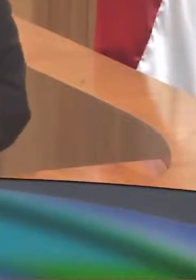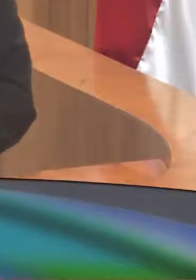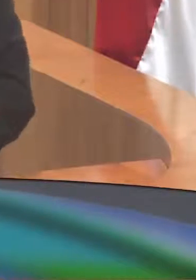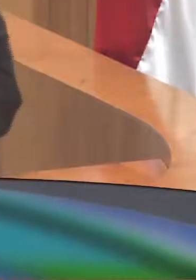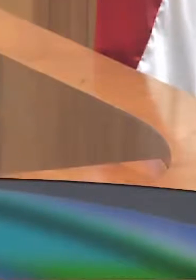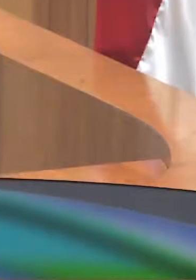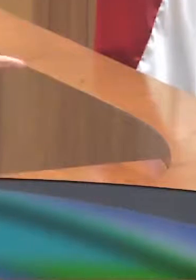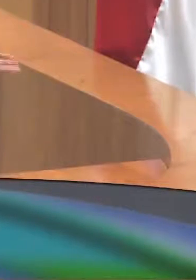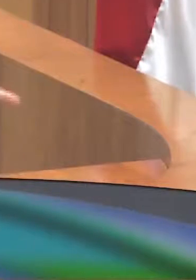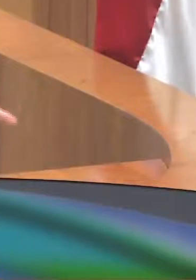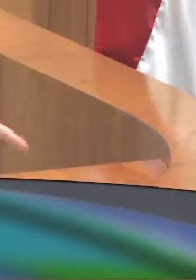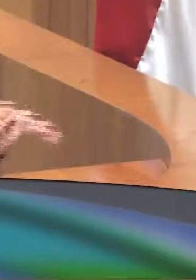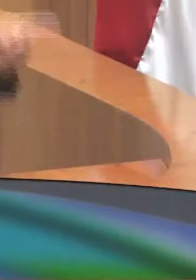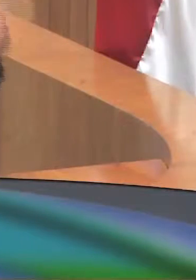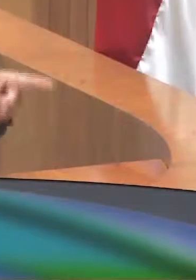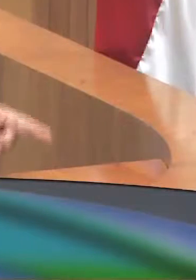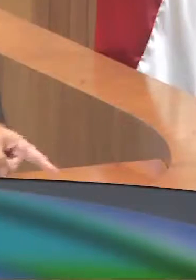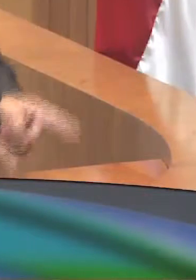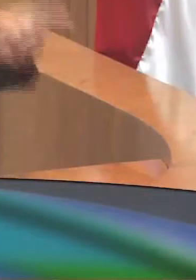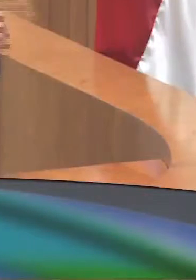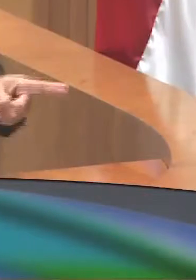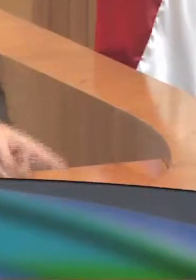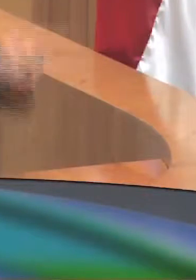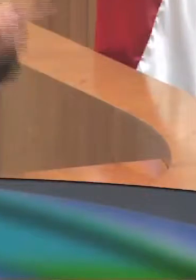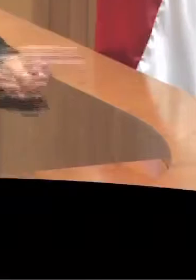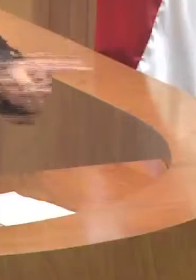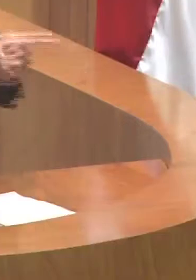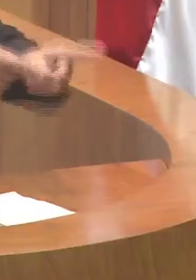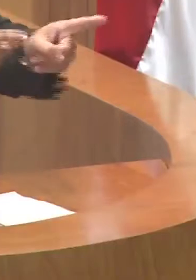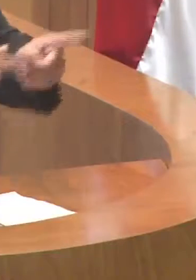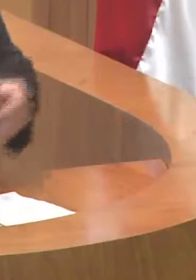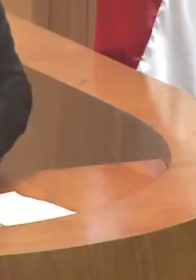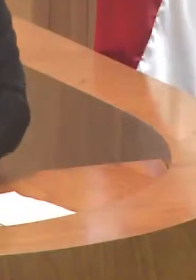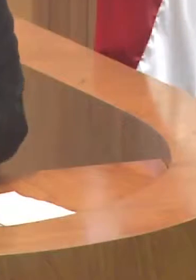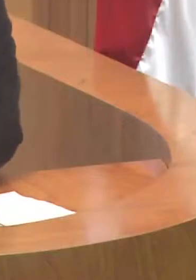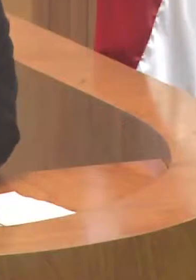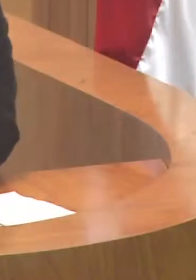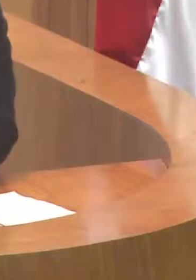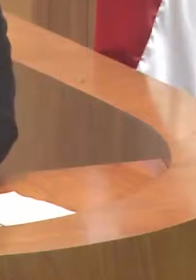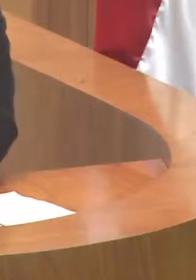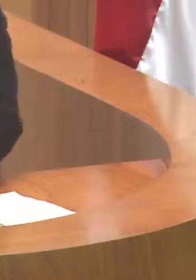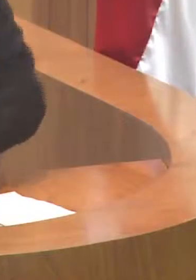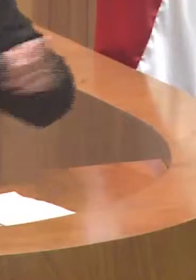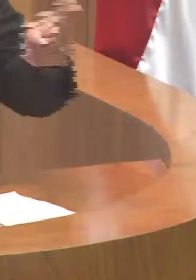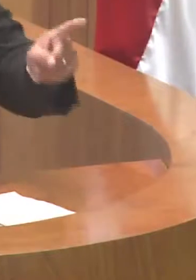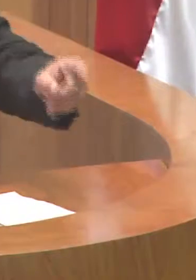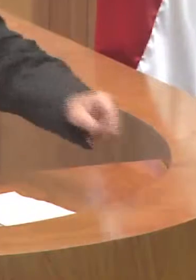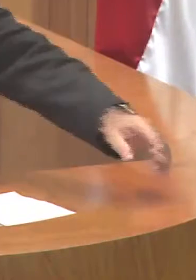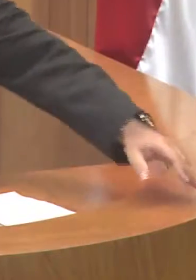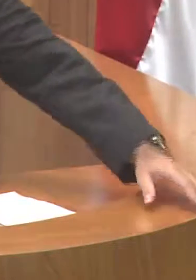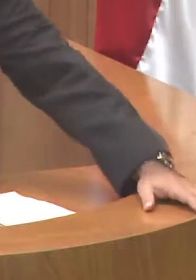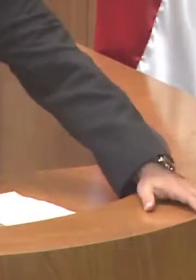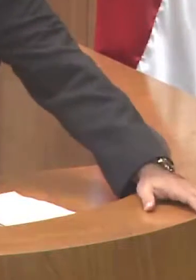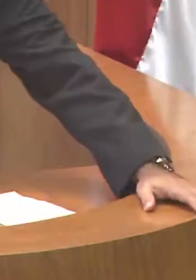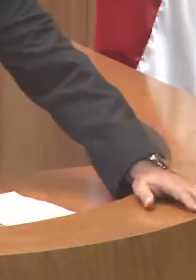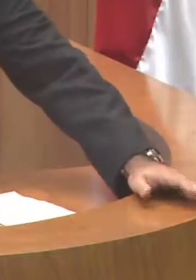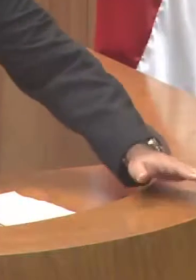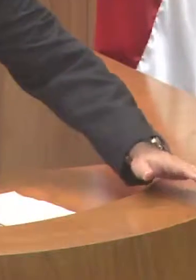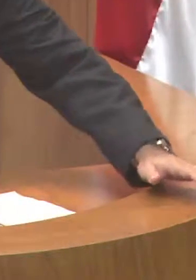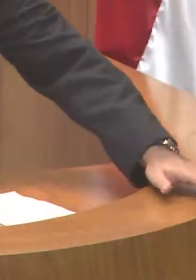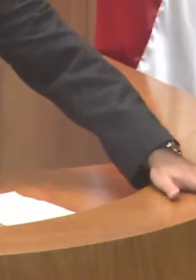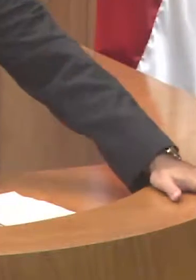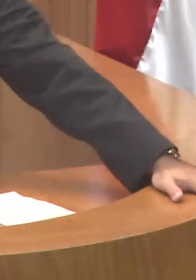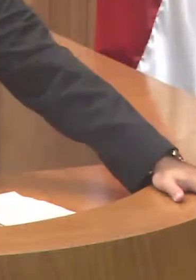elogiada. Mas na hora que precisa votar a favor dos policiais, todo mundo vota contra. Cadê a PEC 300? Foi